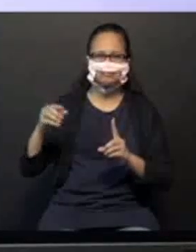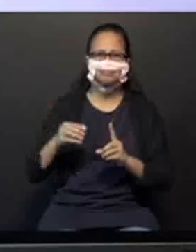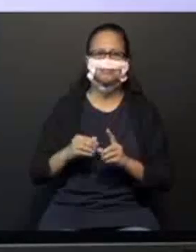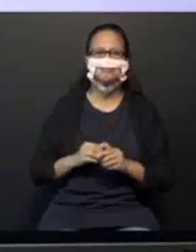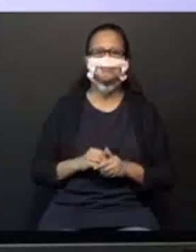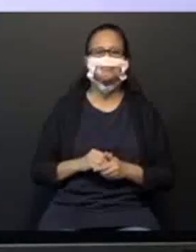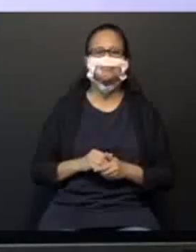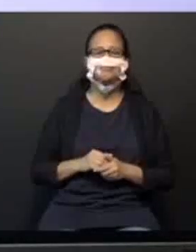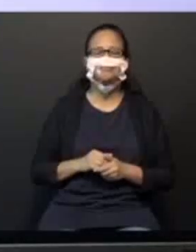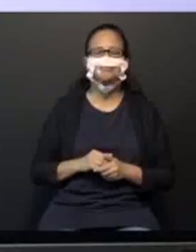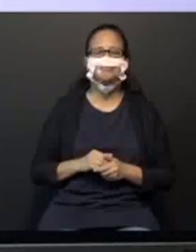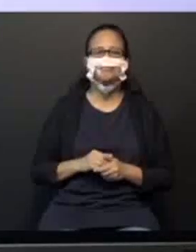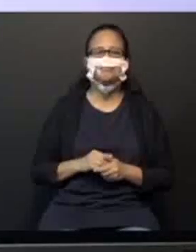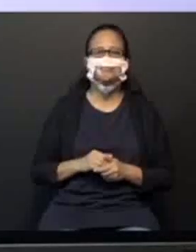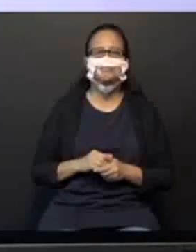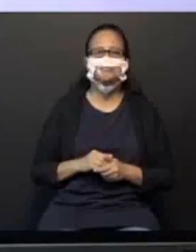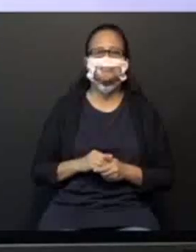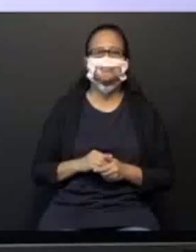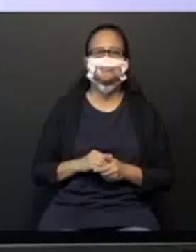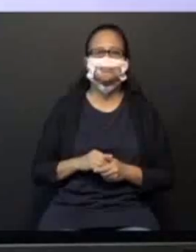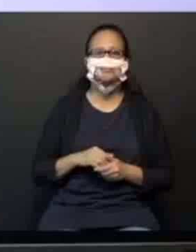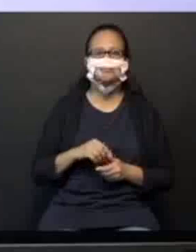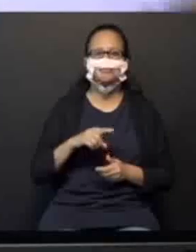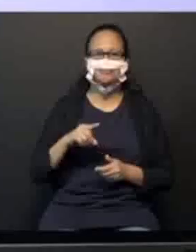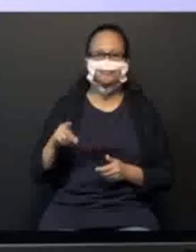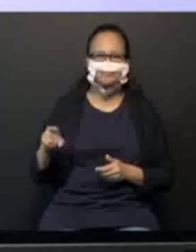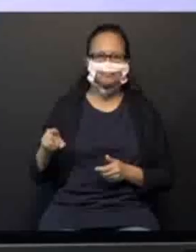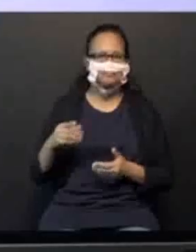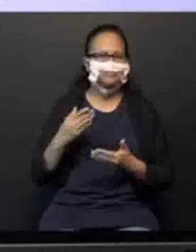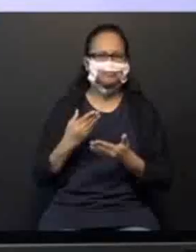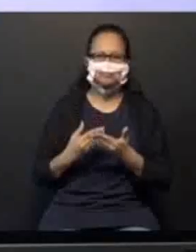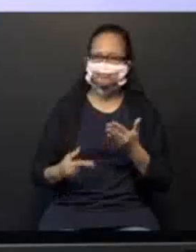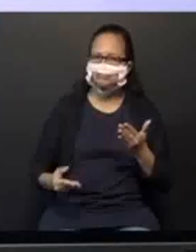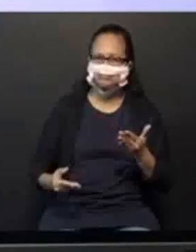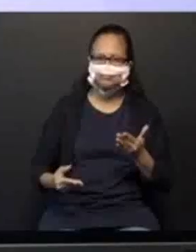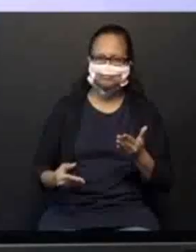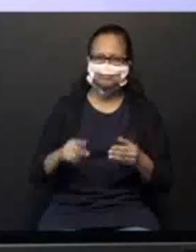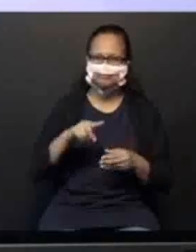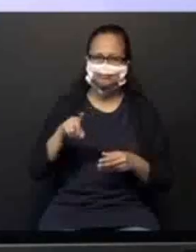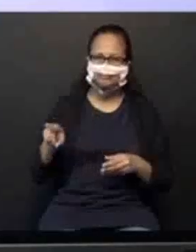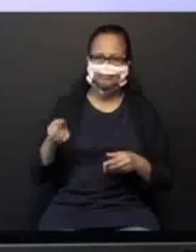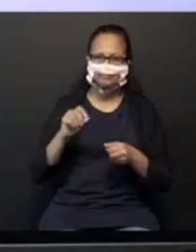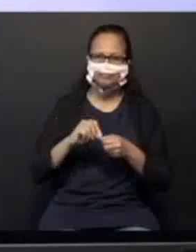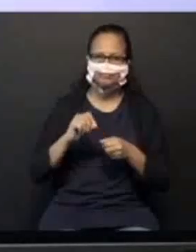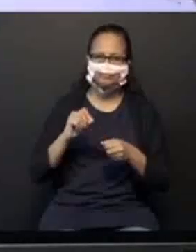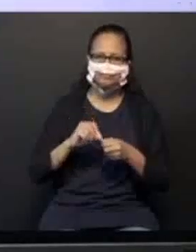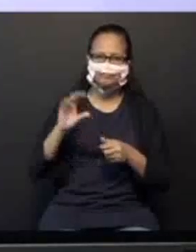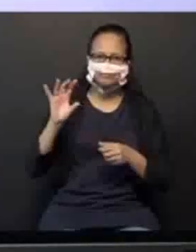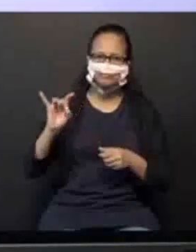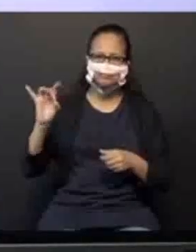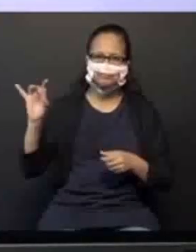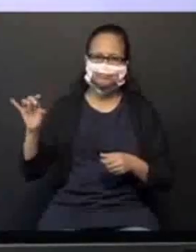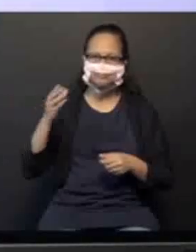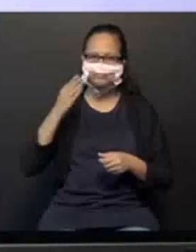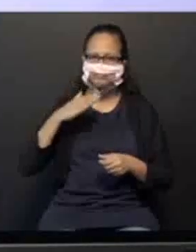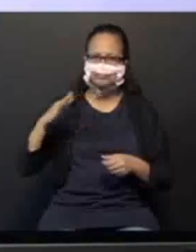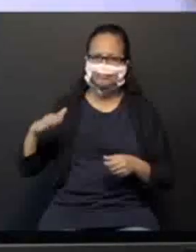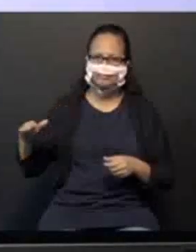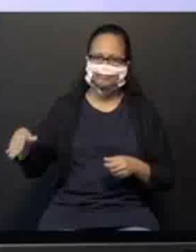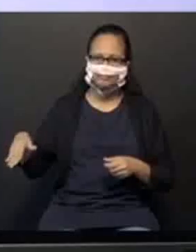Uma coisa assim, bem gostosa. Para que vocês não se percam. Vocês podem fazer. Cada criança. Igual a Tia Débora fez aqui.